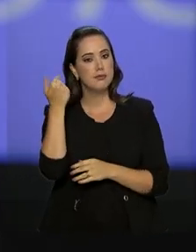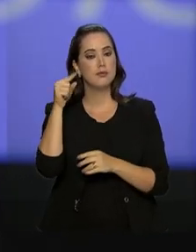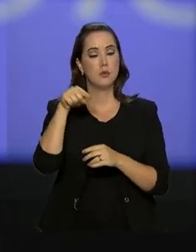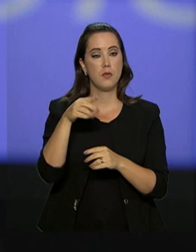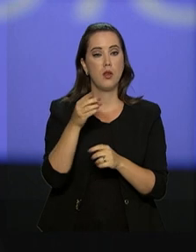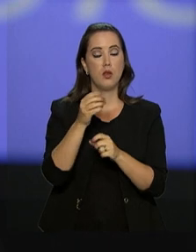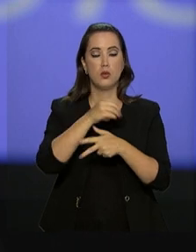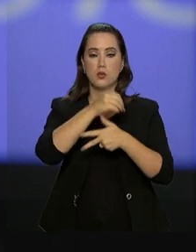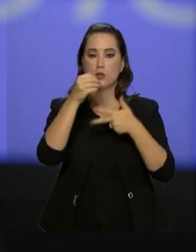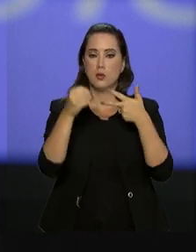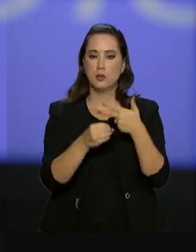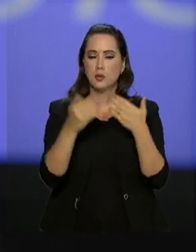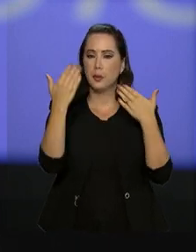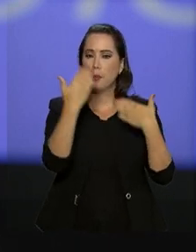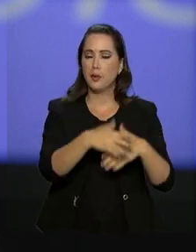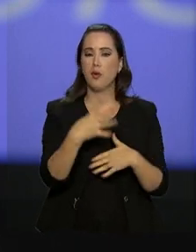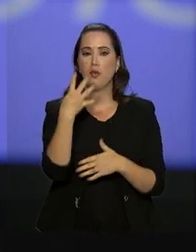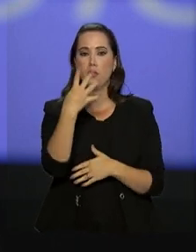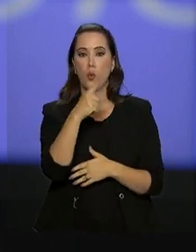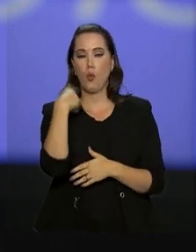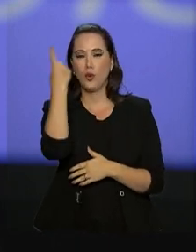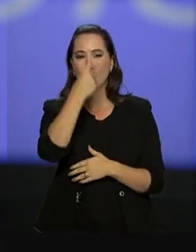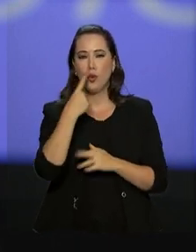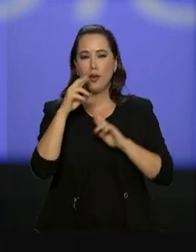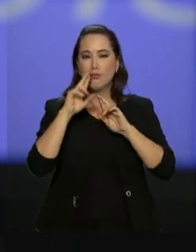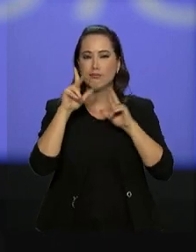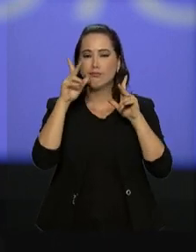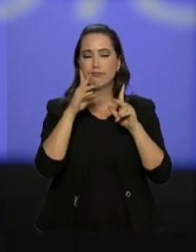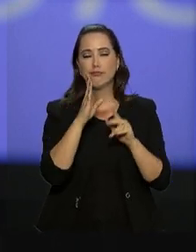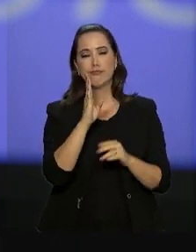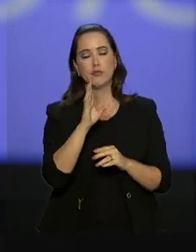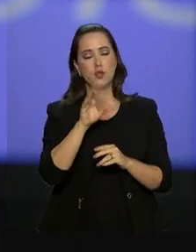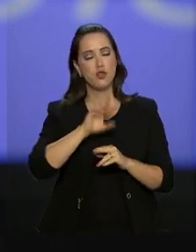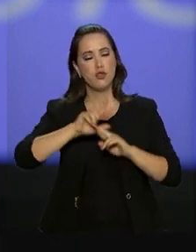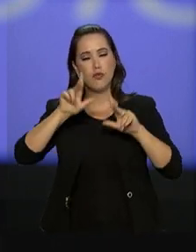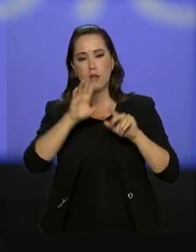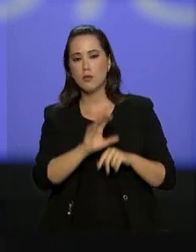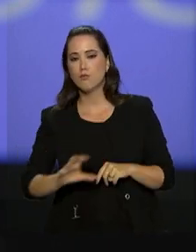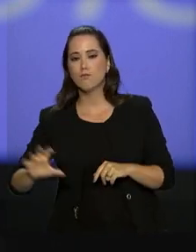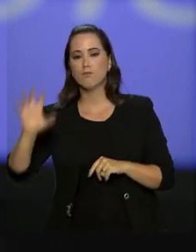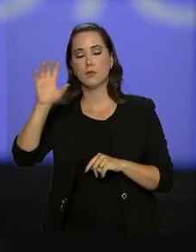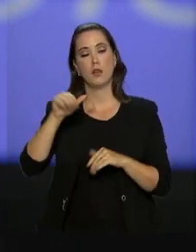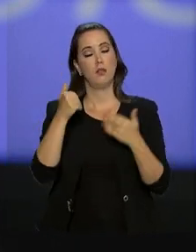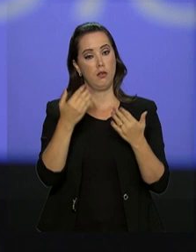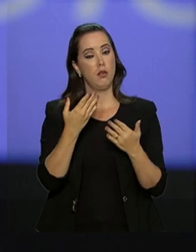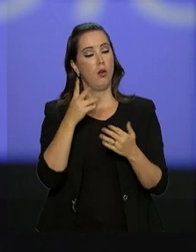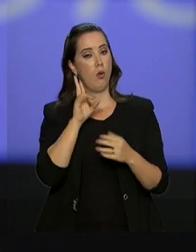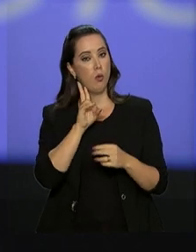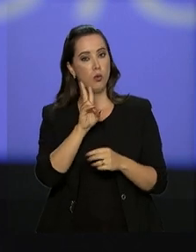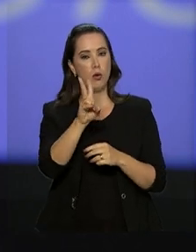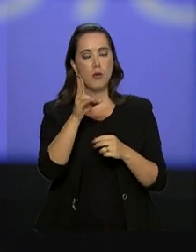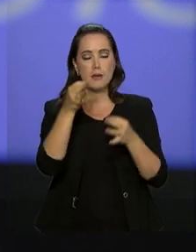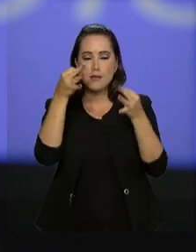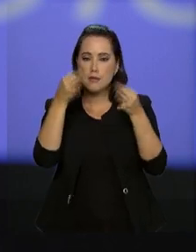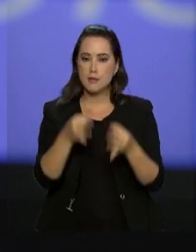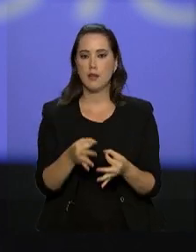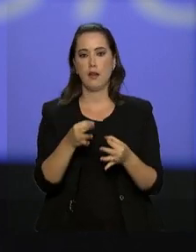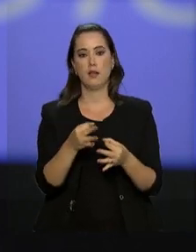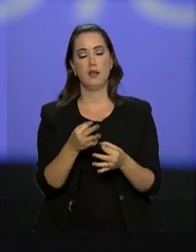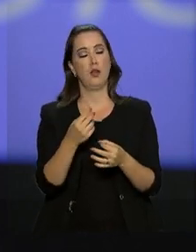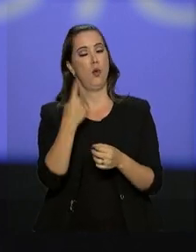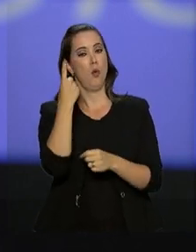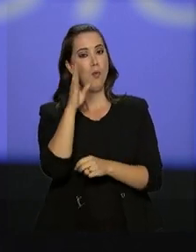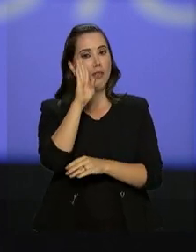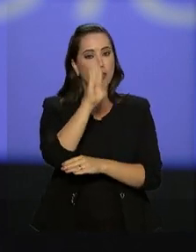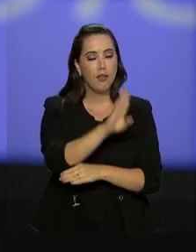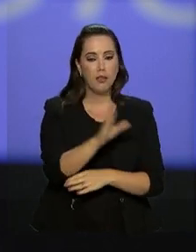o Enem será aplicado em quatro fuso-horários distintos. Portanto, não perca a hora. Os portões fecham às